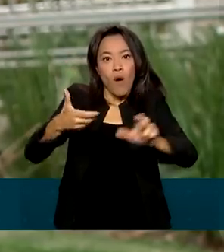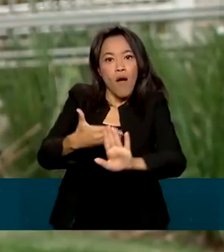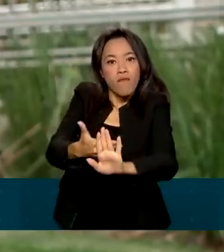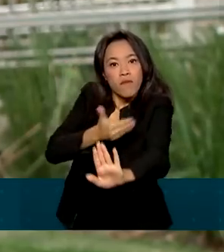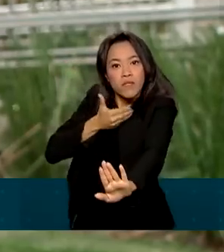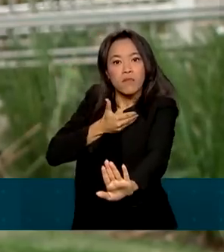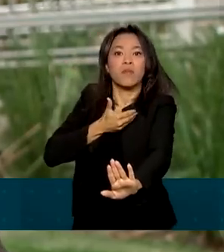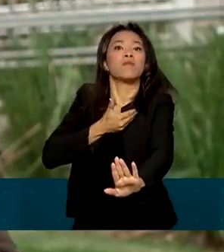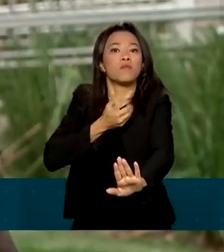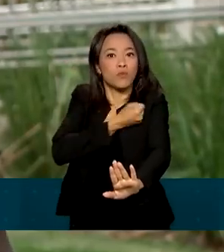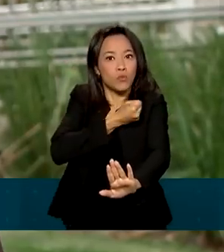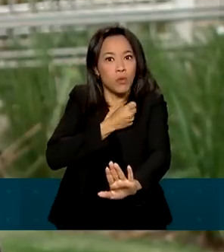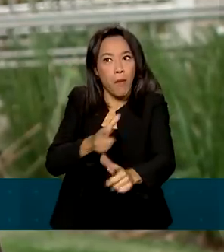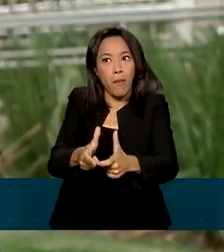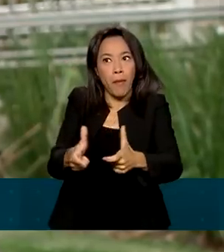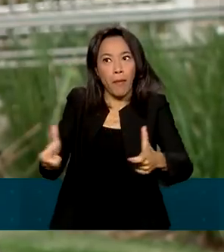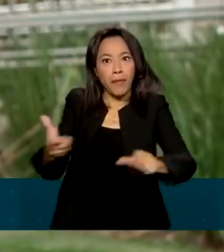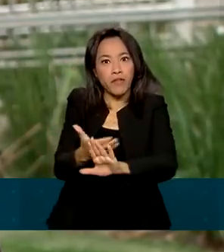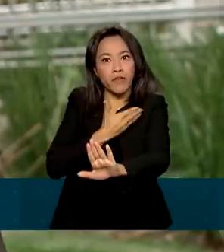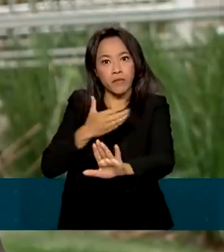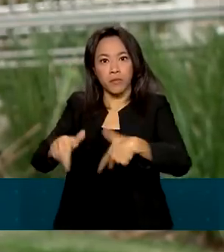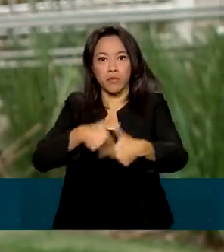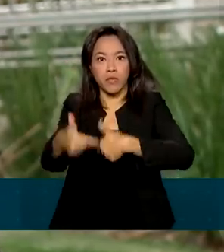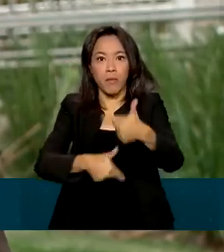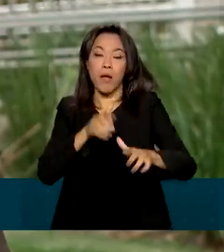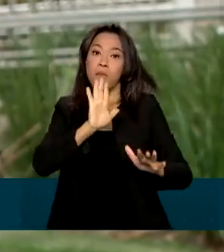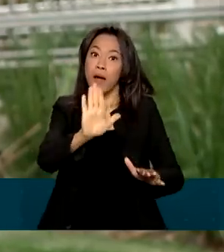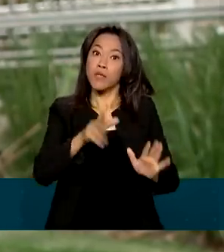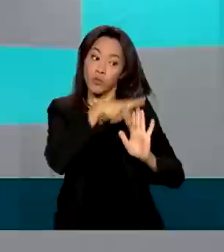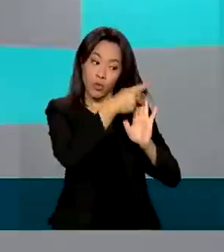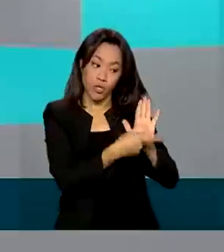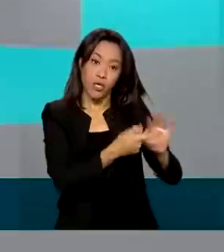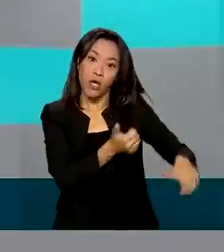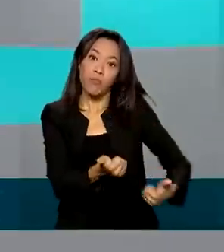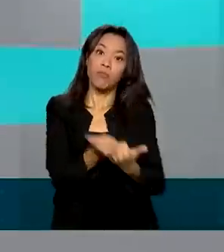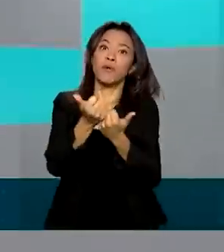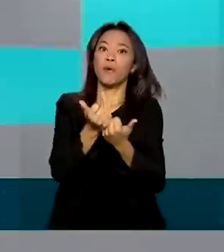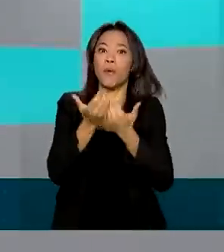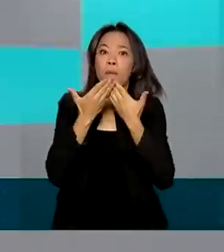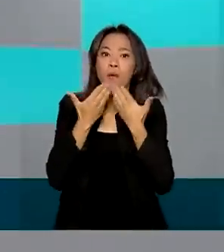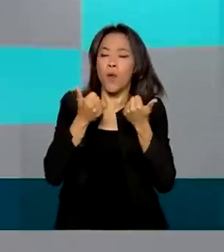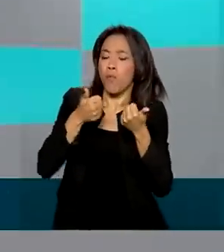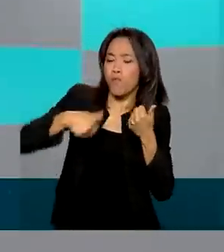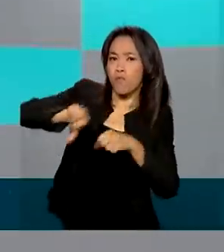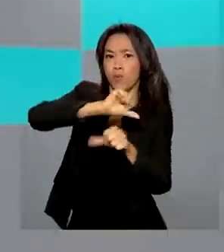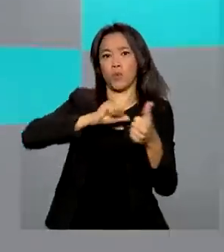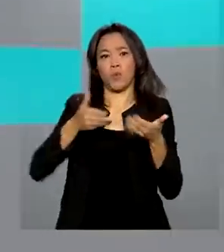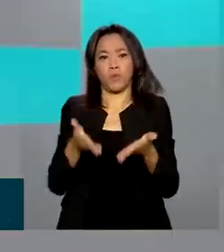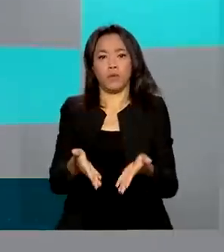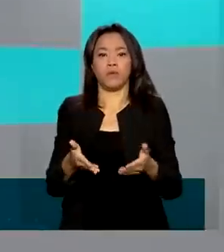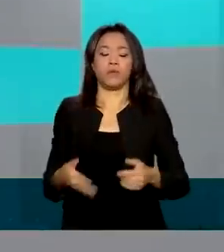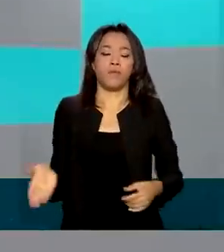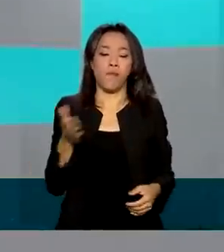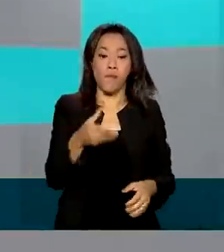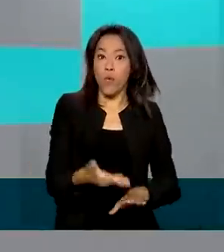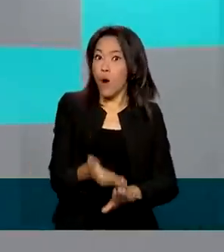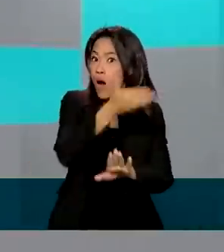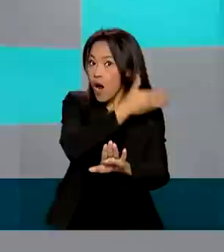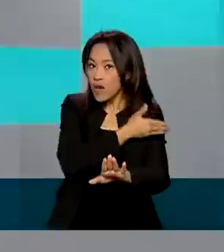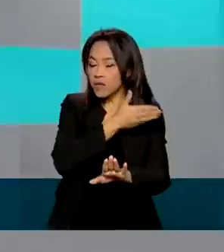do trabalho. Mas o projeto Acolher mudou este quadro. O índice de afastamento era muito grande,